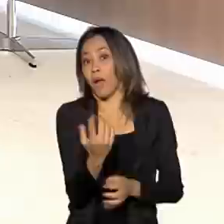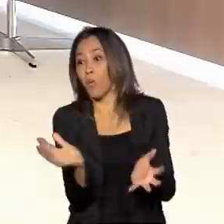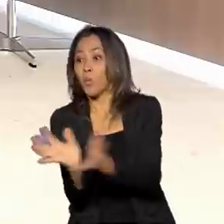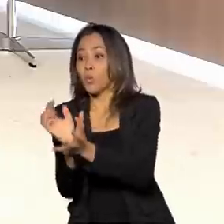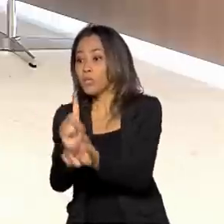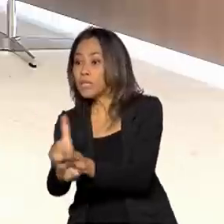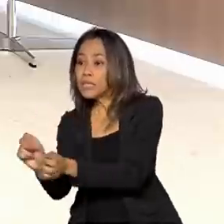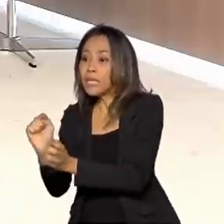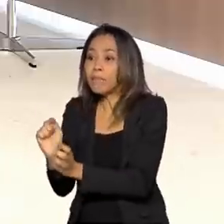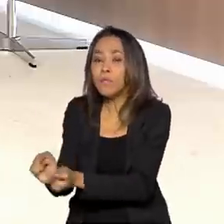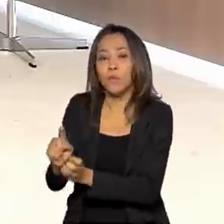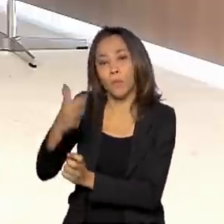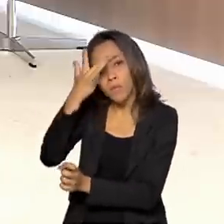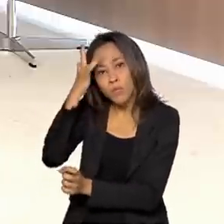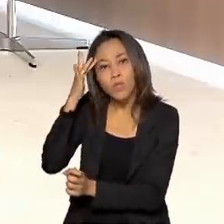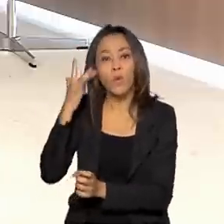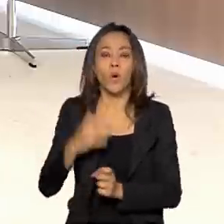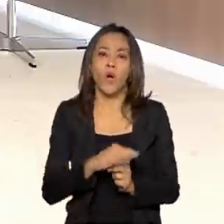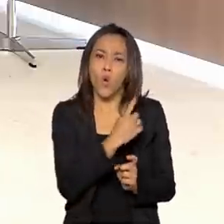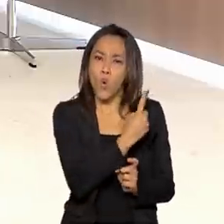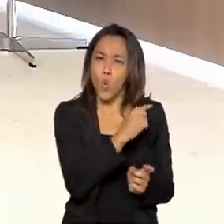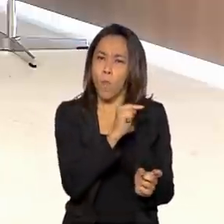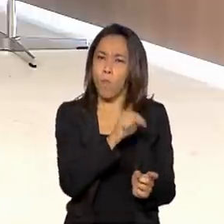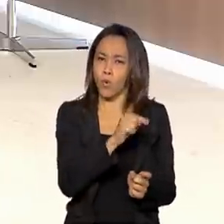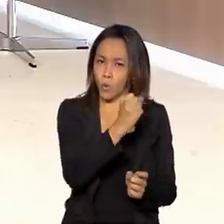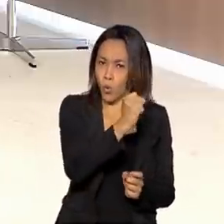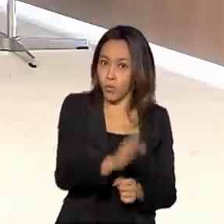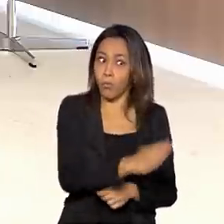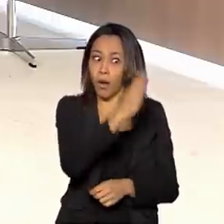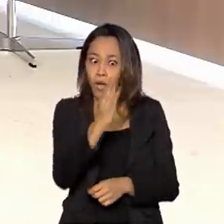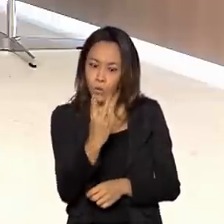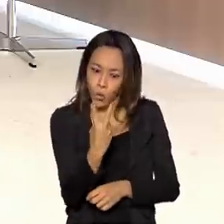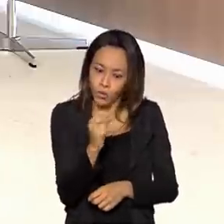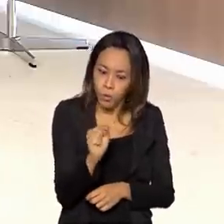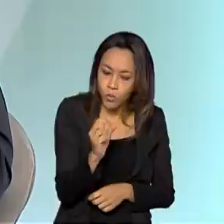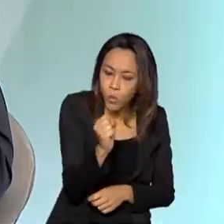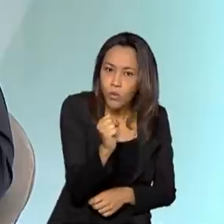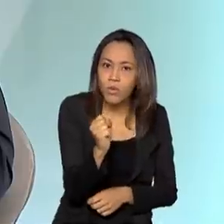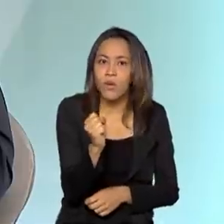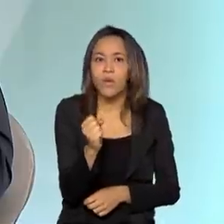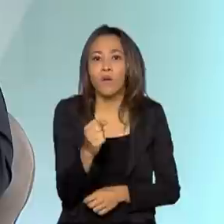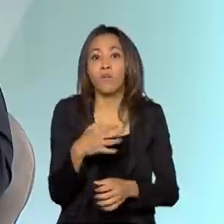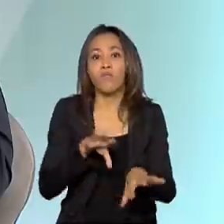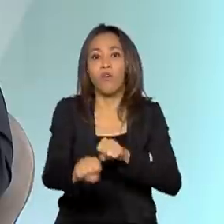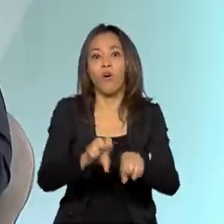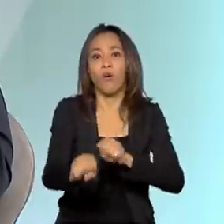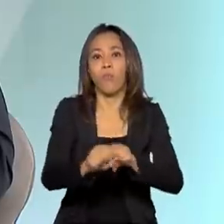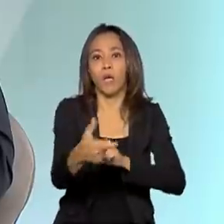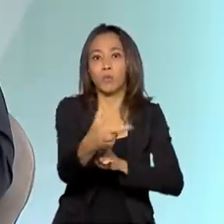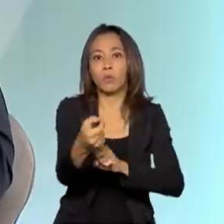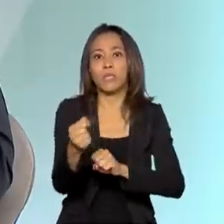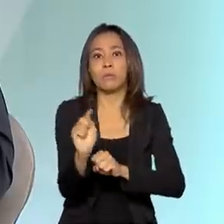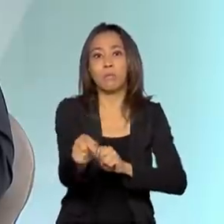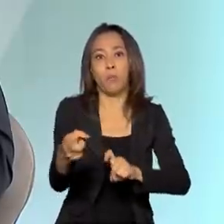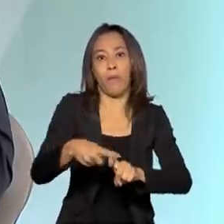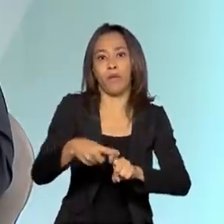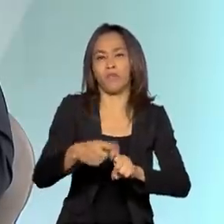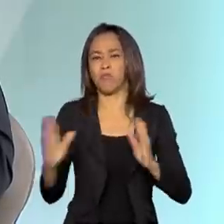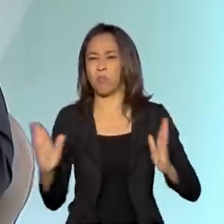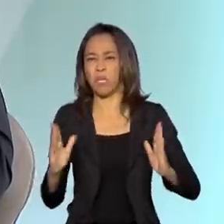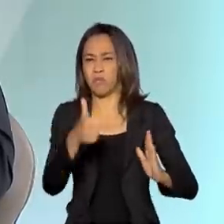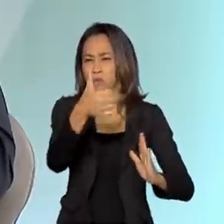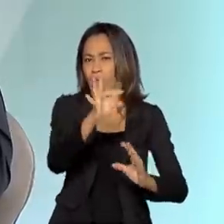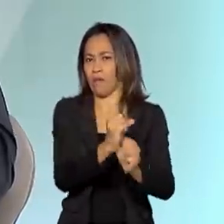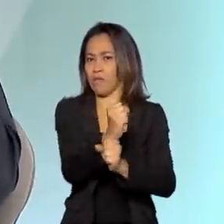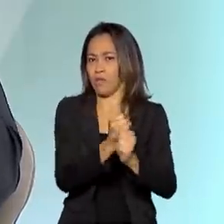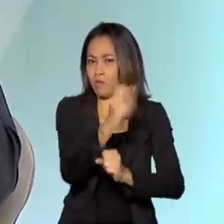habitantes. Então, para a gente deslocar de 1,8 para 2,8, a gente precisaria de formar 200 mil médicos. A gente demoraria aproximadamente 10 anos para